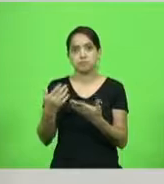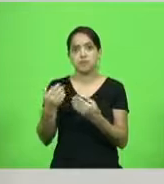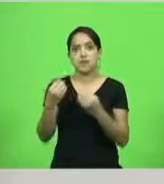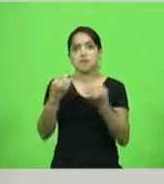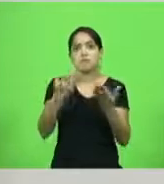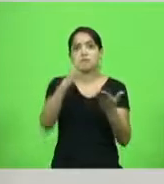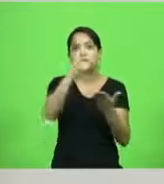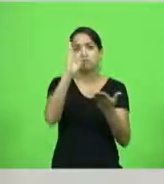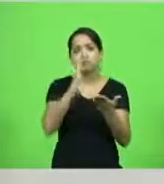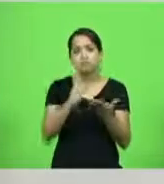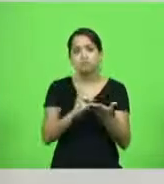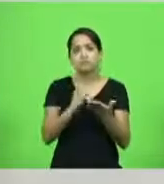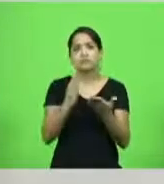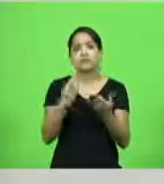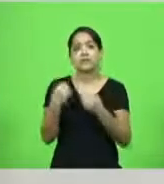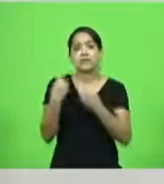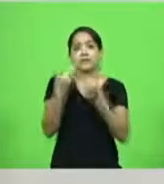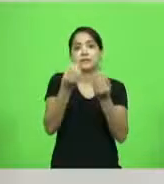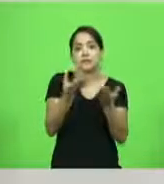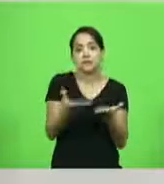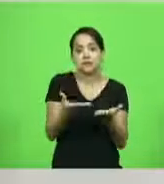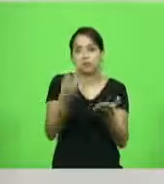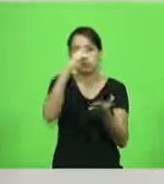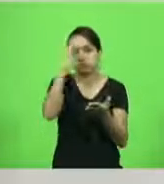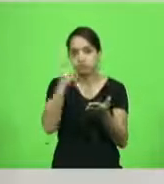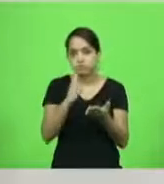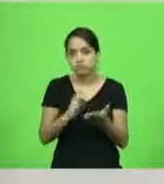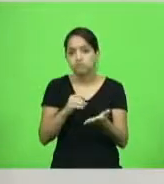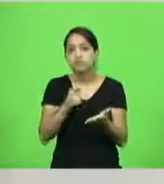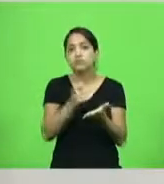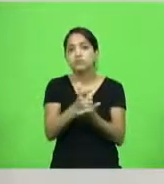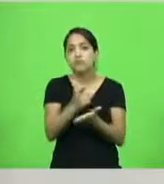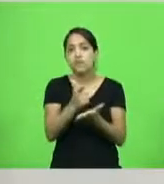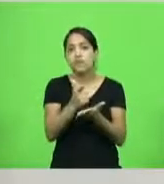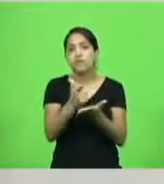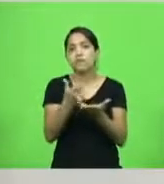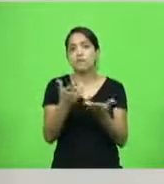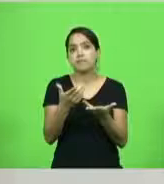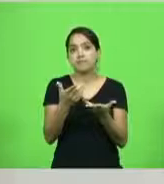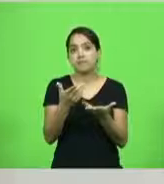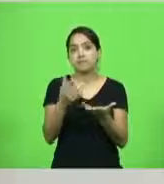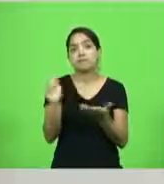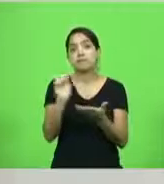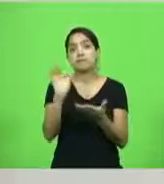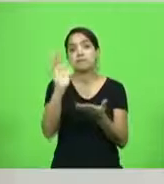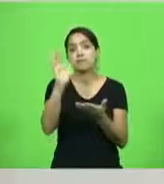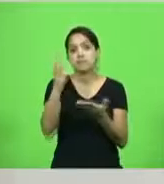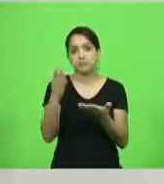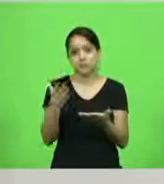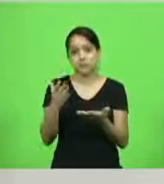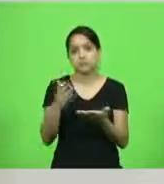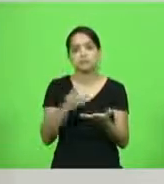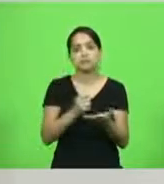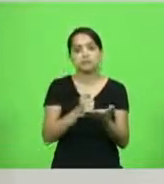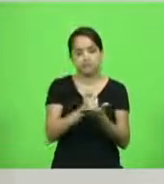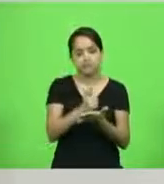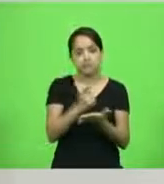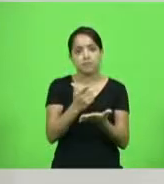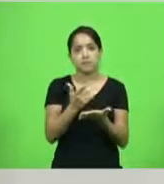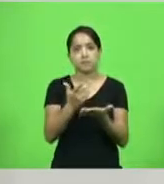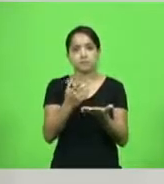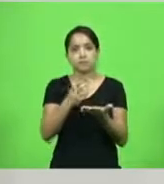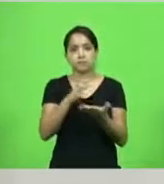um homem que quer oferecer para a gente o Brasil que nós pagamos para ter, caro, a gente paga para ter um Brasil bom,